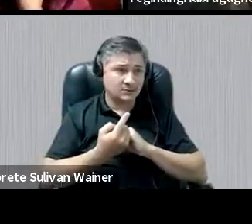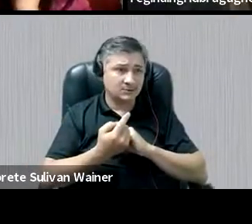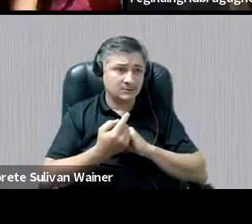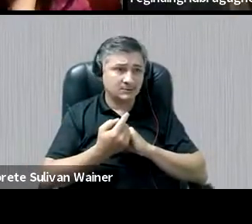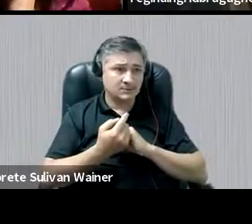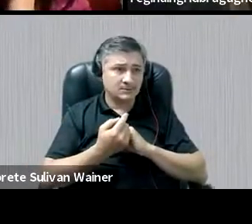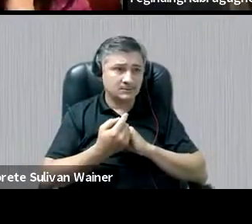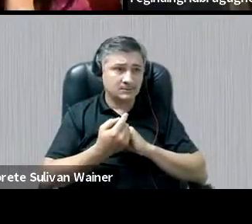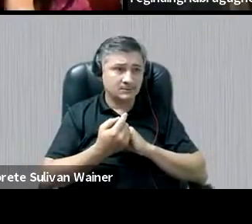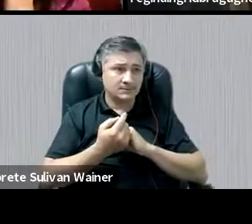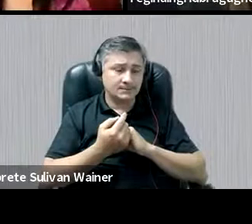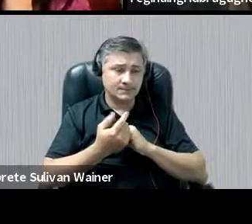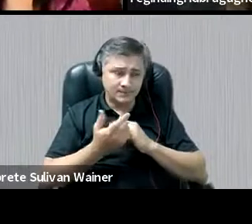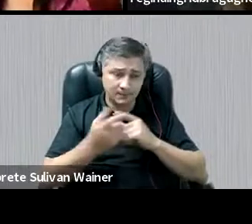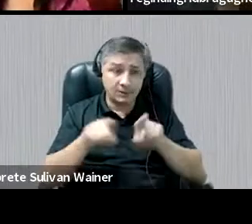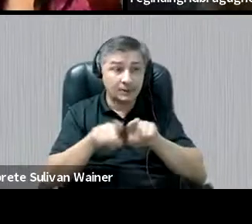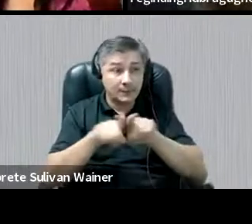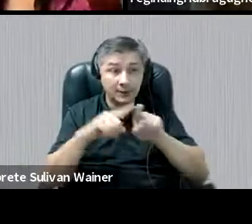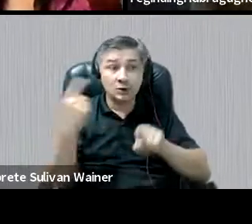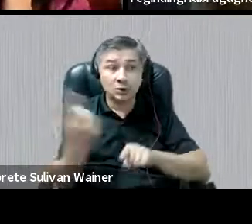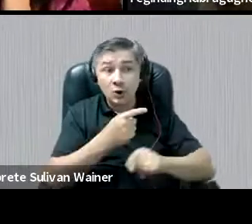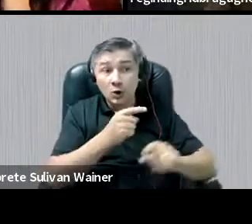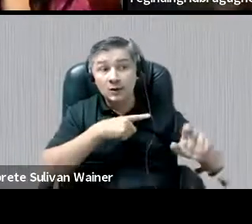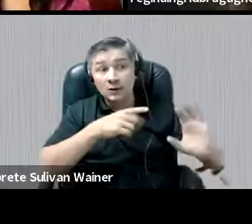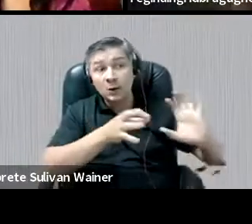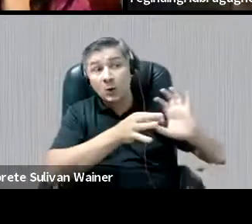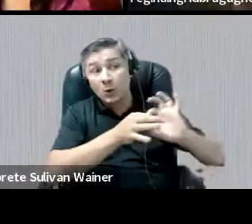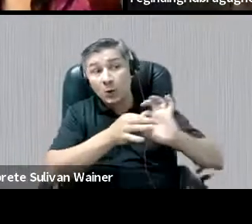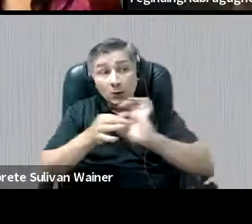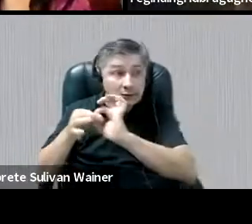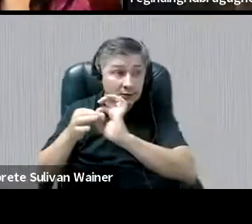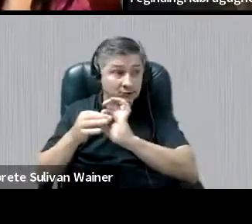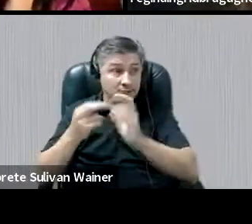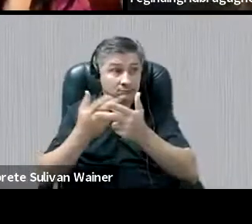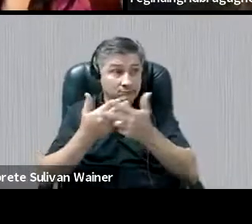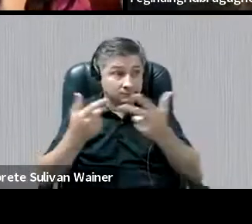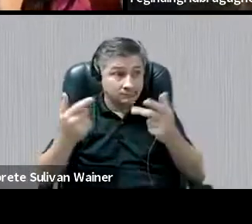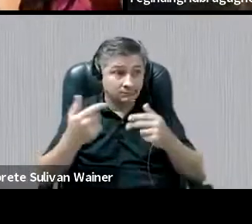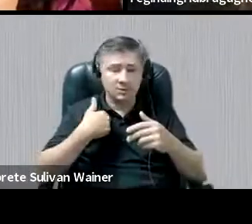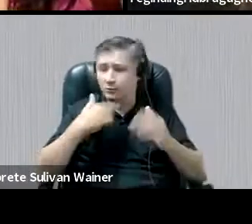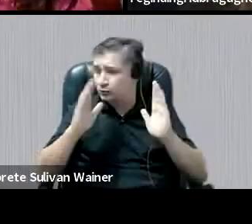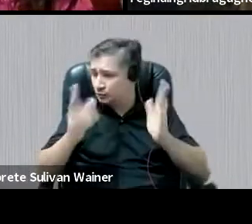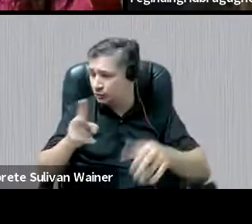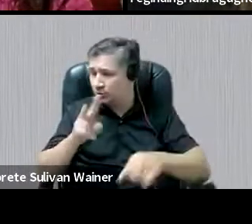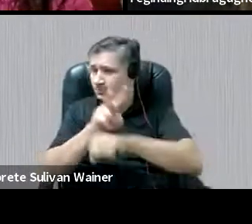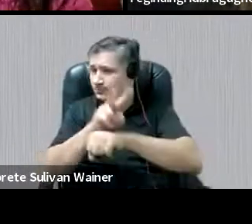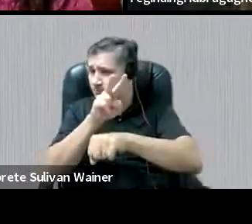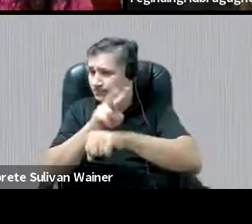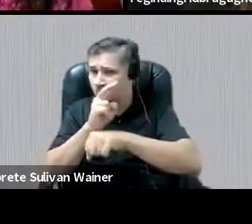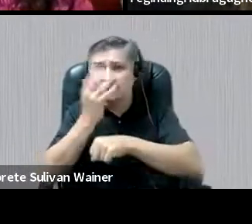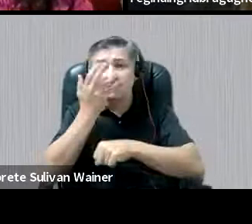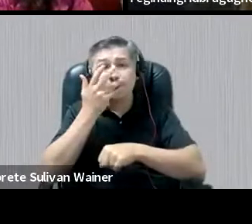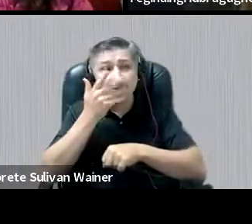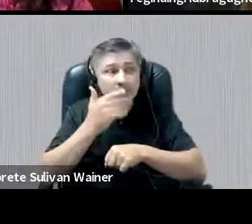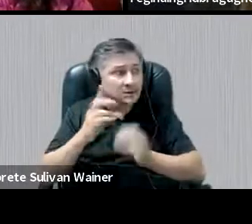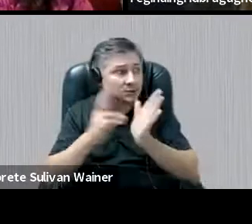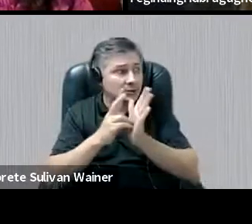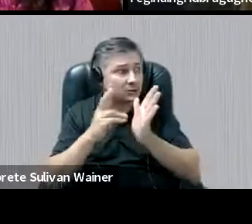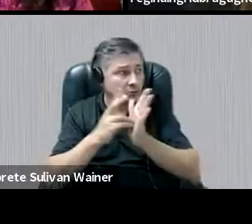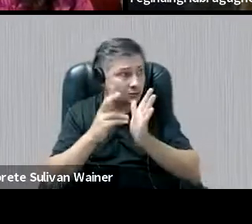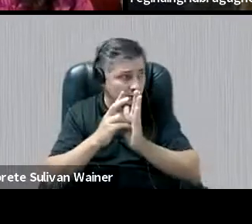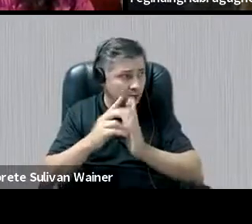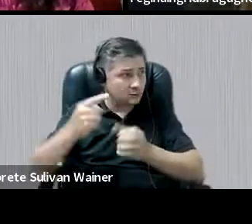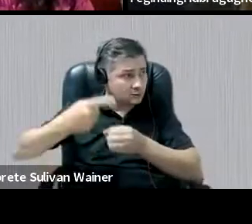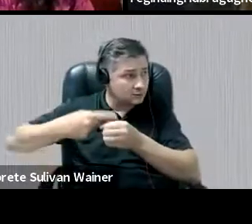e sobretudo, ainda mais nesse contexto, então, né? Que eu analisei lá das crianças indígenas na aldeia Condá.